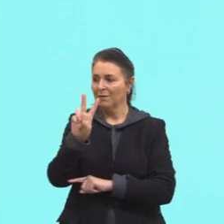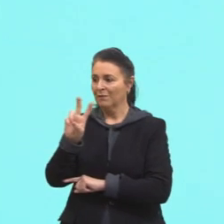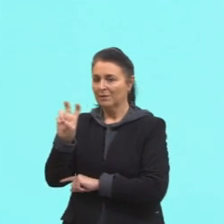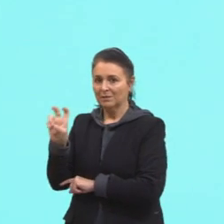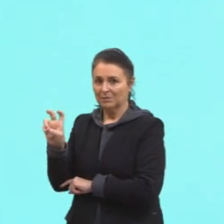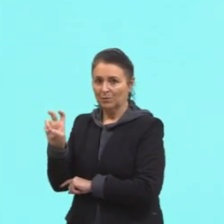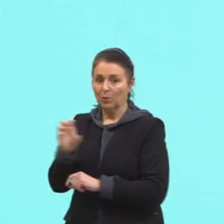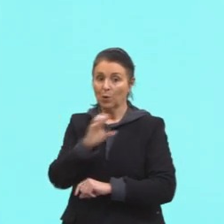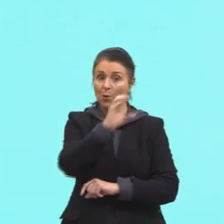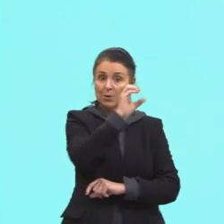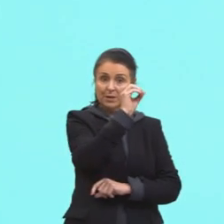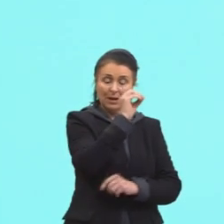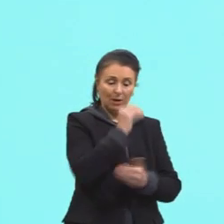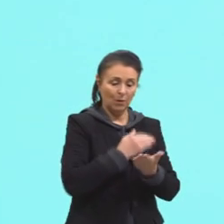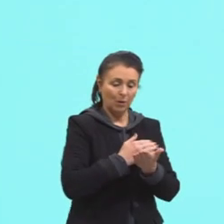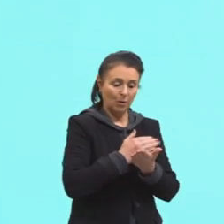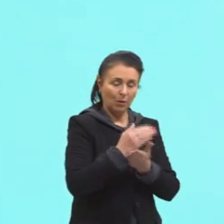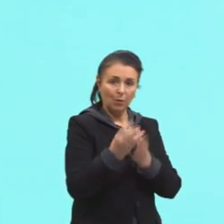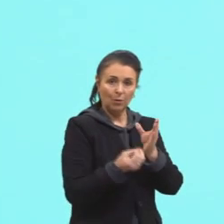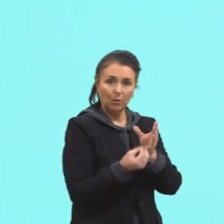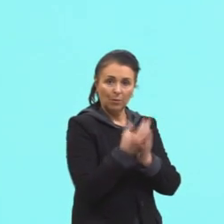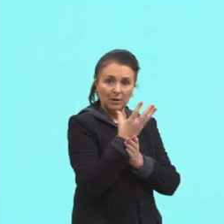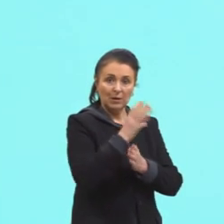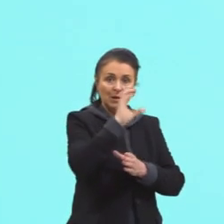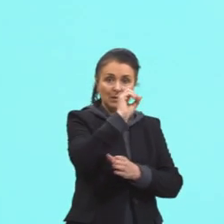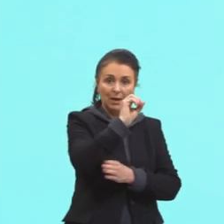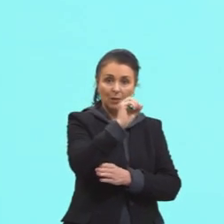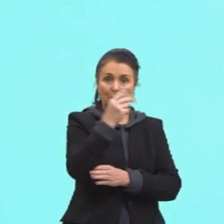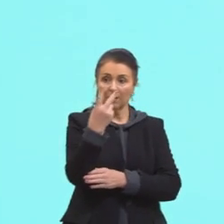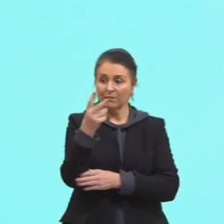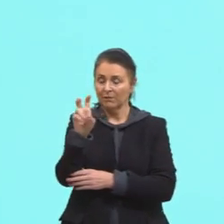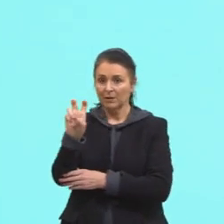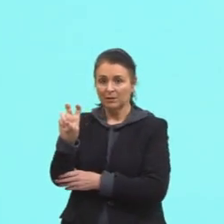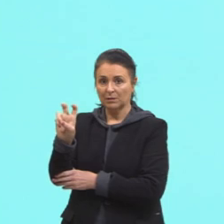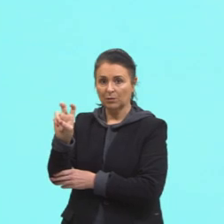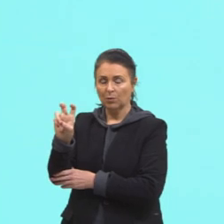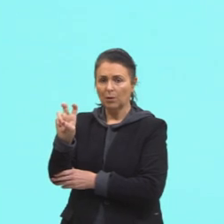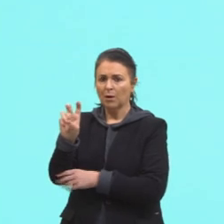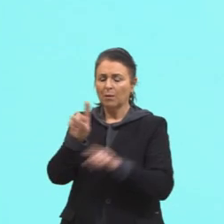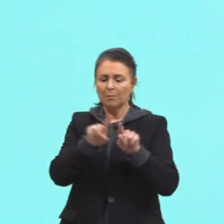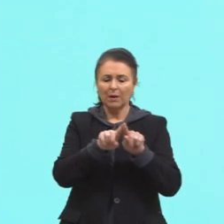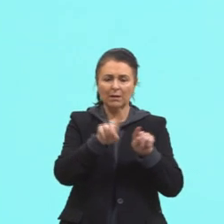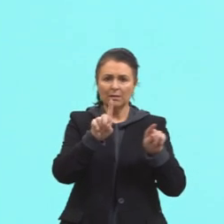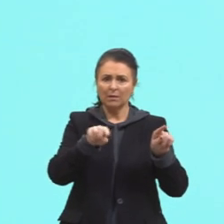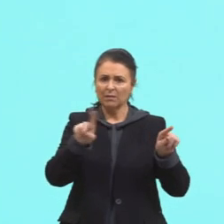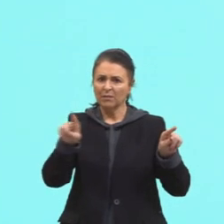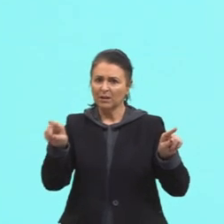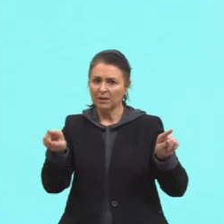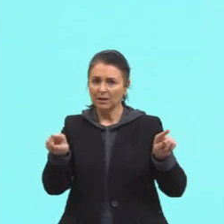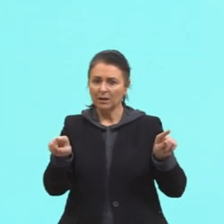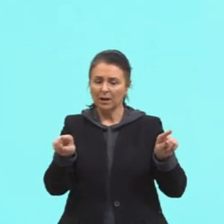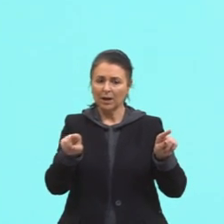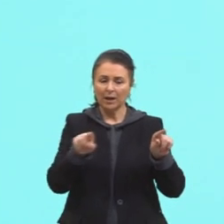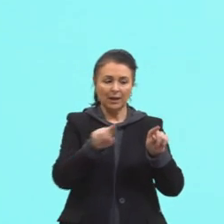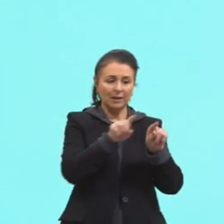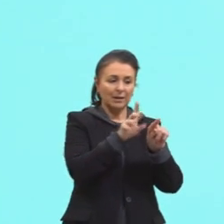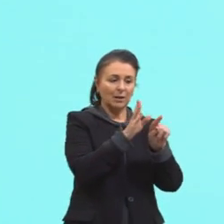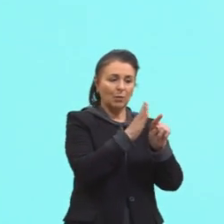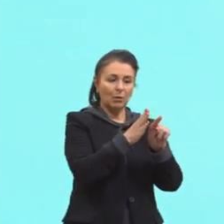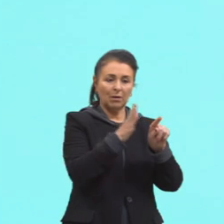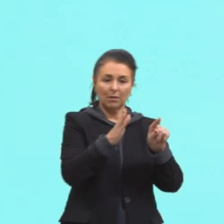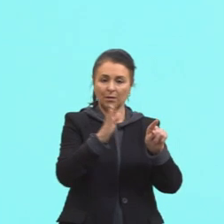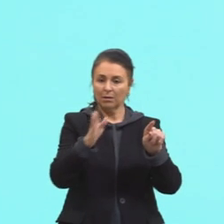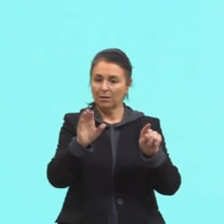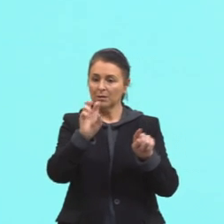de origem no nosso plano. De 0 a 25, mas está variando ali em intervalos de 5, né? Então, de 5